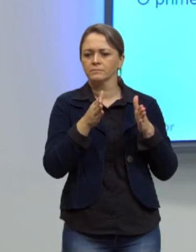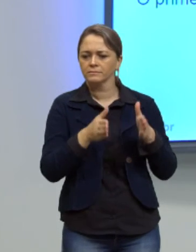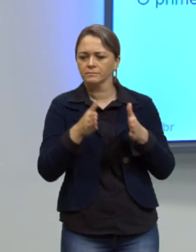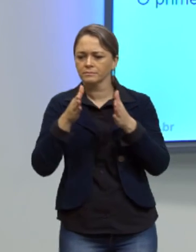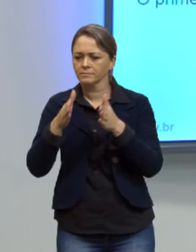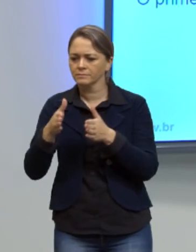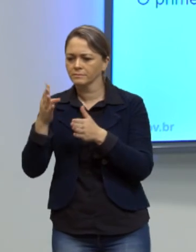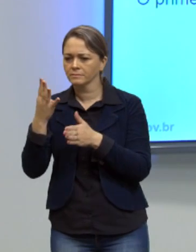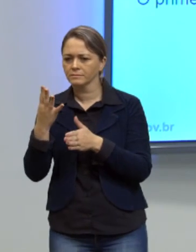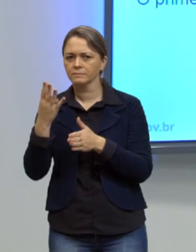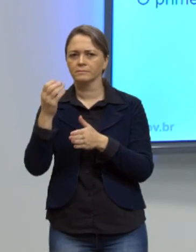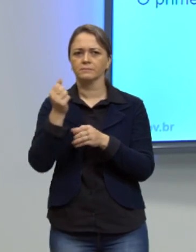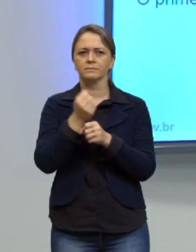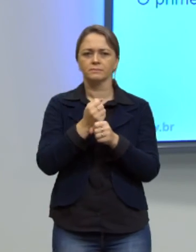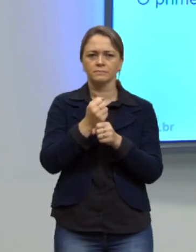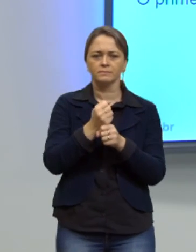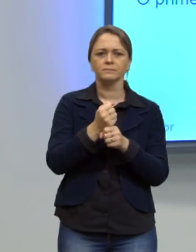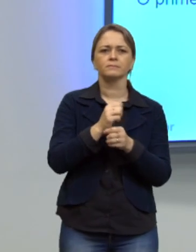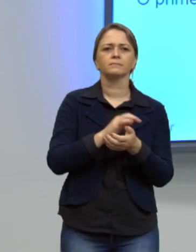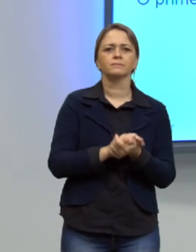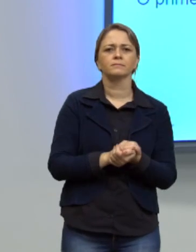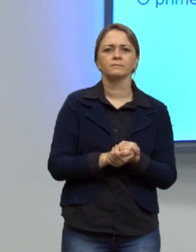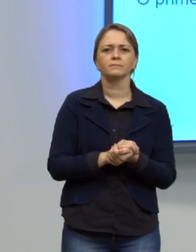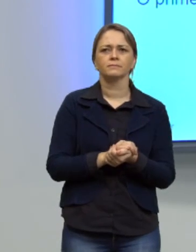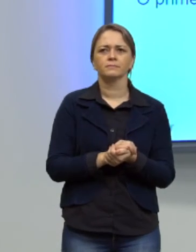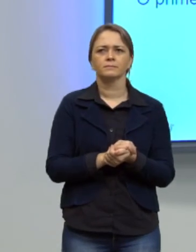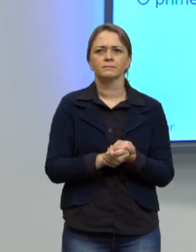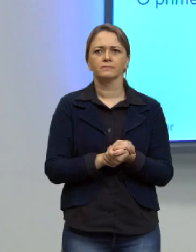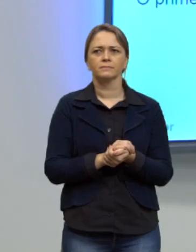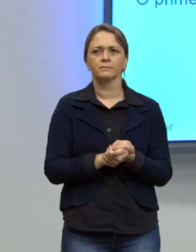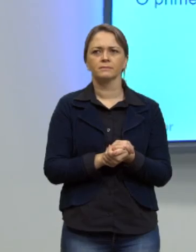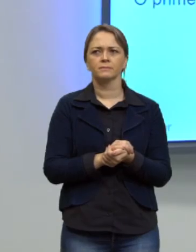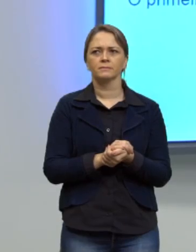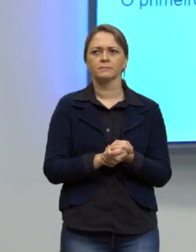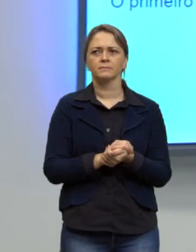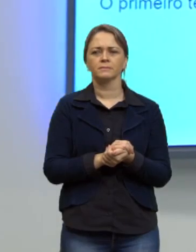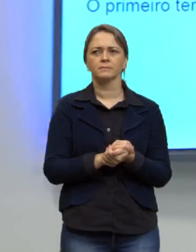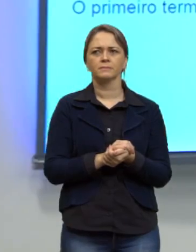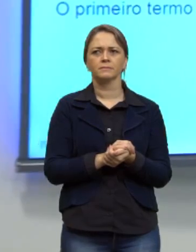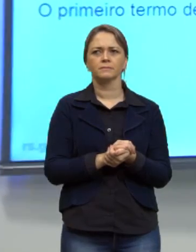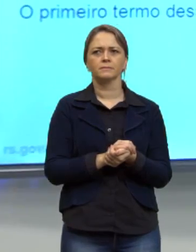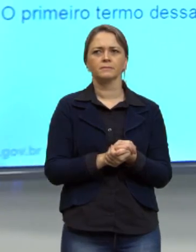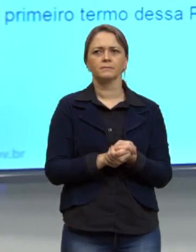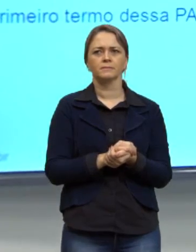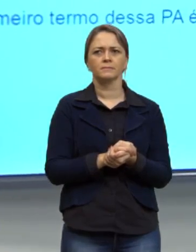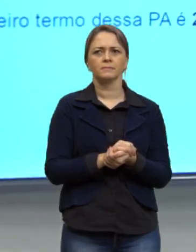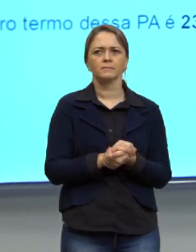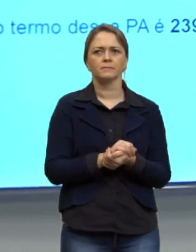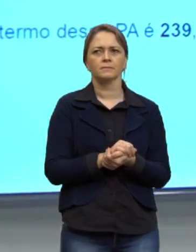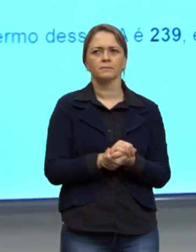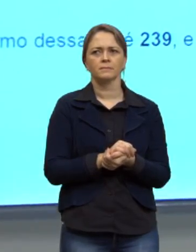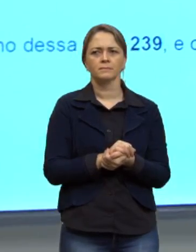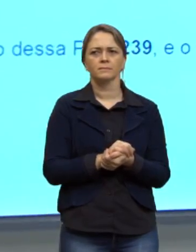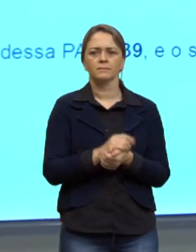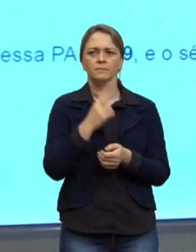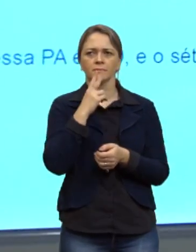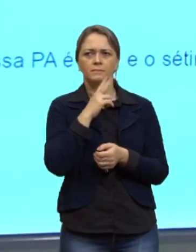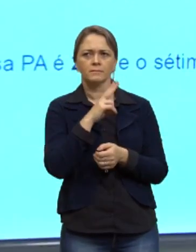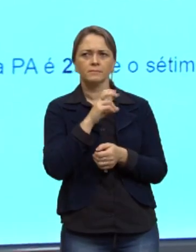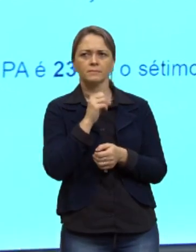de 1983 não sei se tem para vocês fecharem no gráfico para ficar bem claro